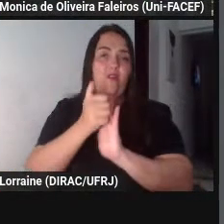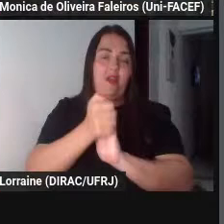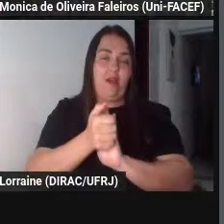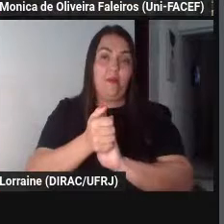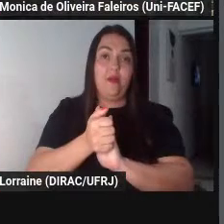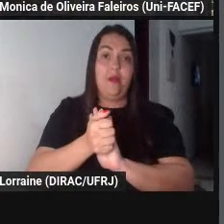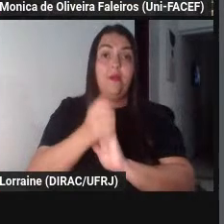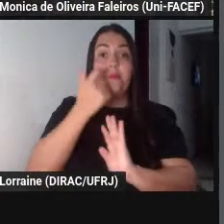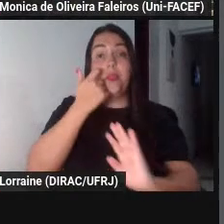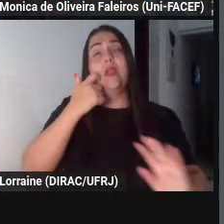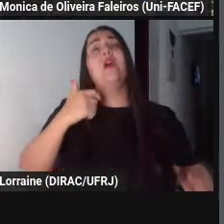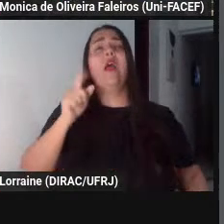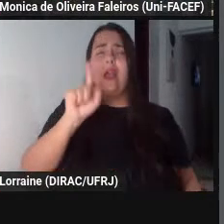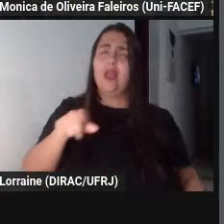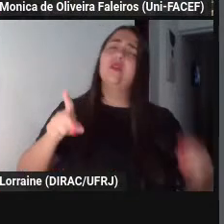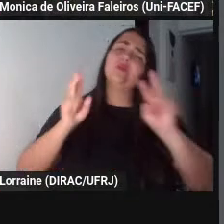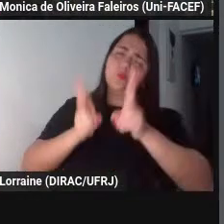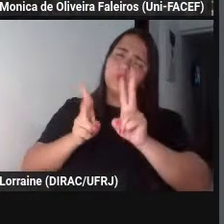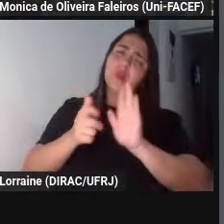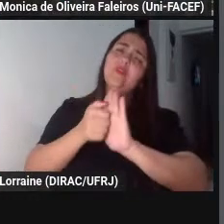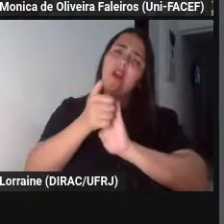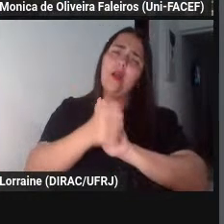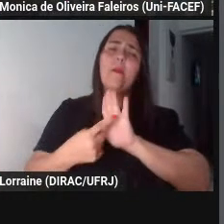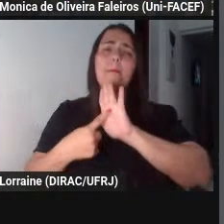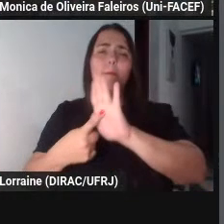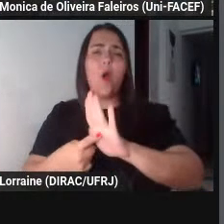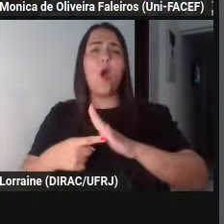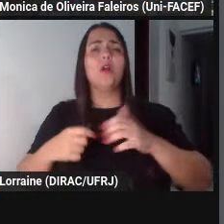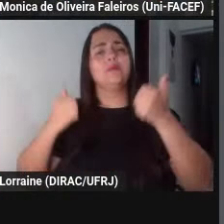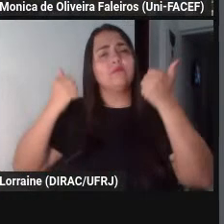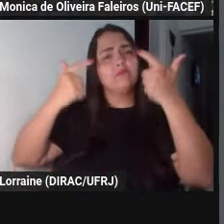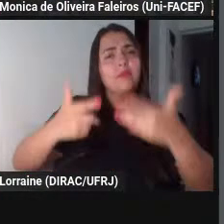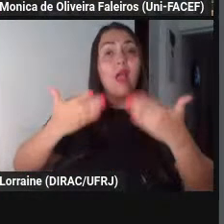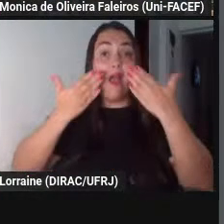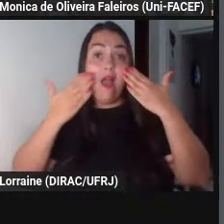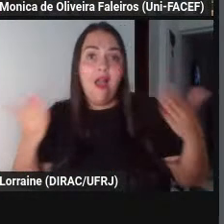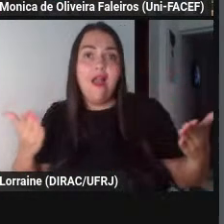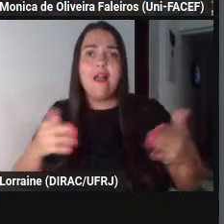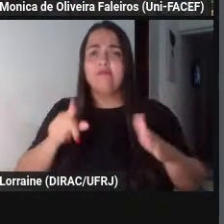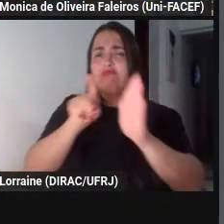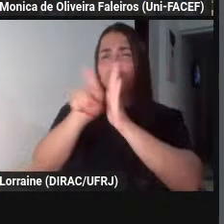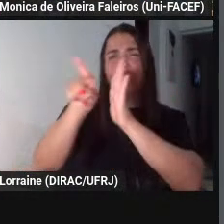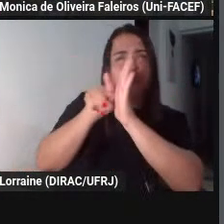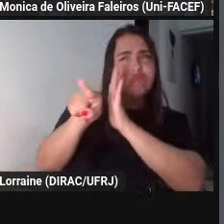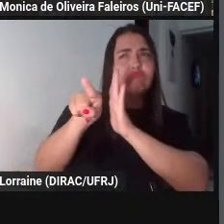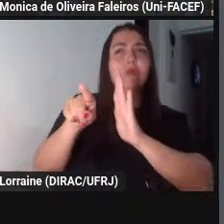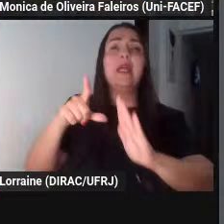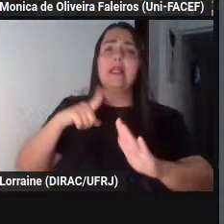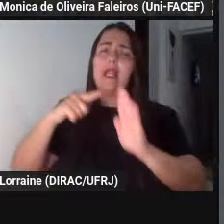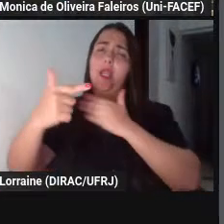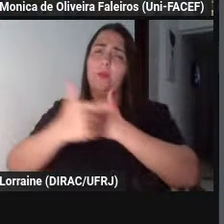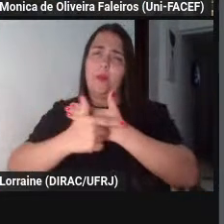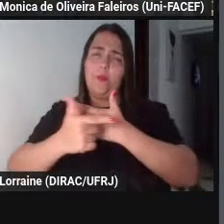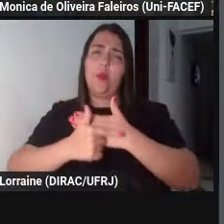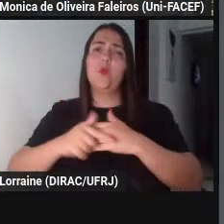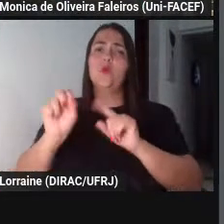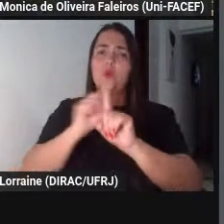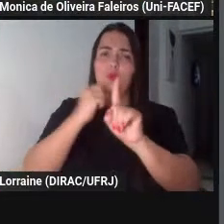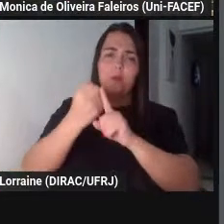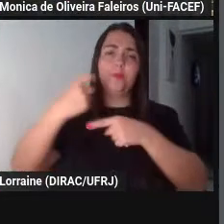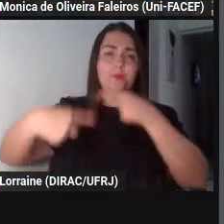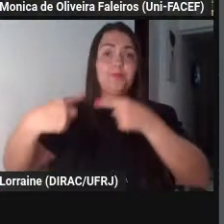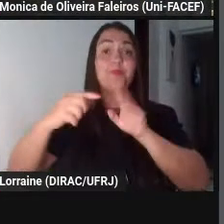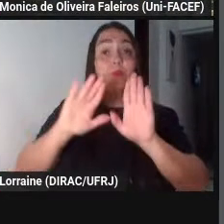se mantém como fábulas porque mostram revelam explicam questionam tem um papel social e político e ao mesmo tempo